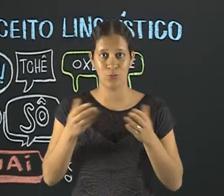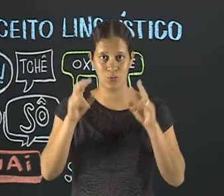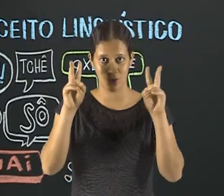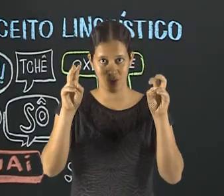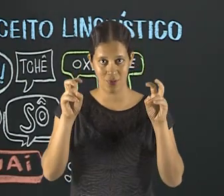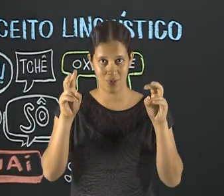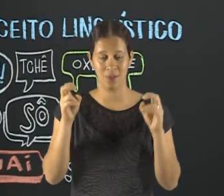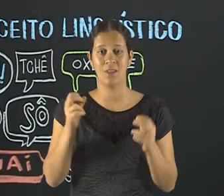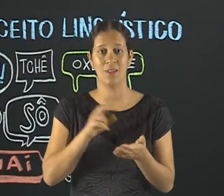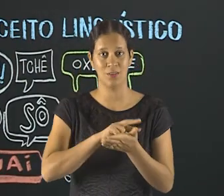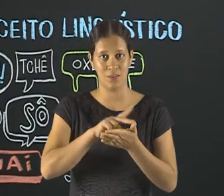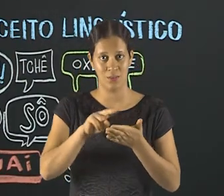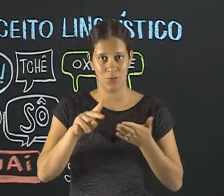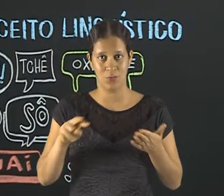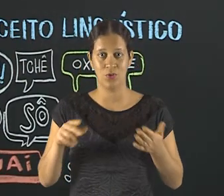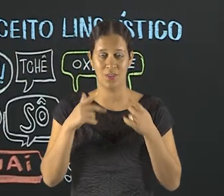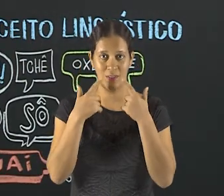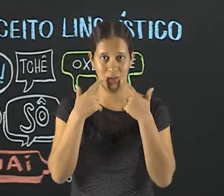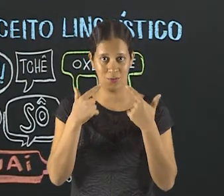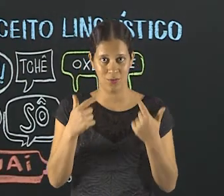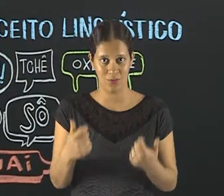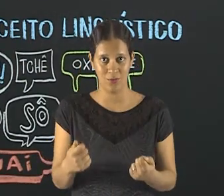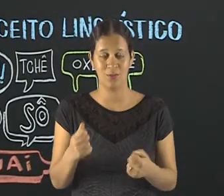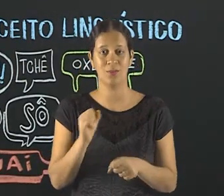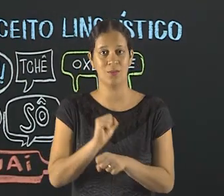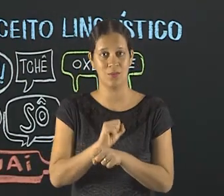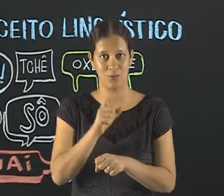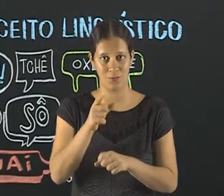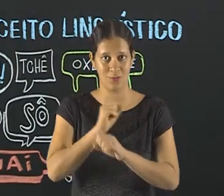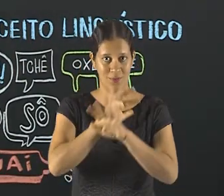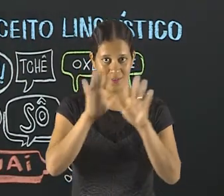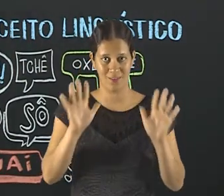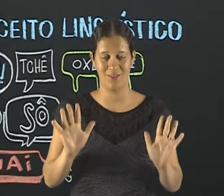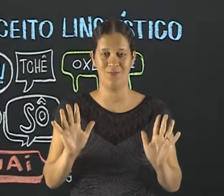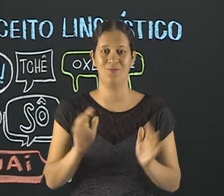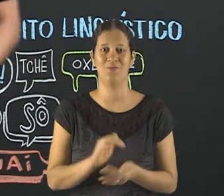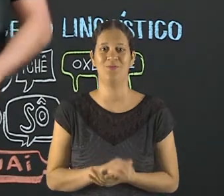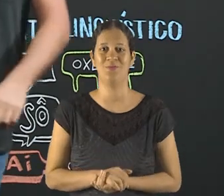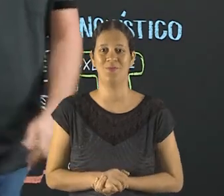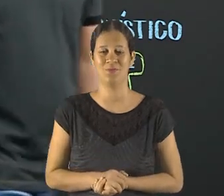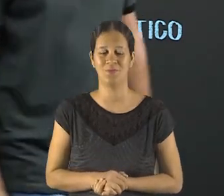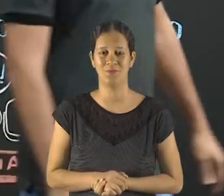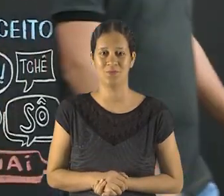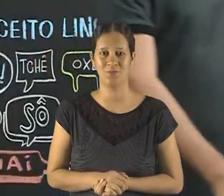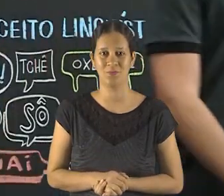Esse foi o tema da aula de hoje, variedades linguísticas. Espero que tenha ficado tudo claro. Valeu!